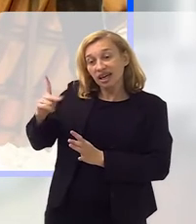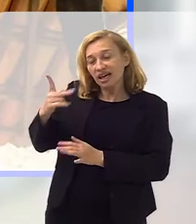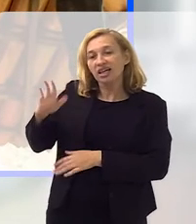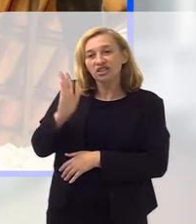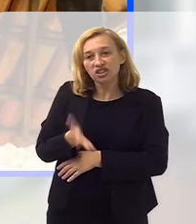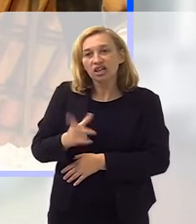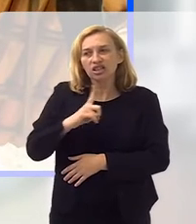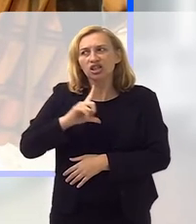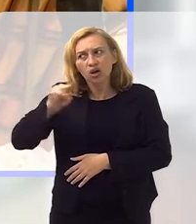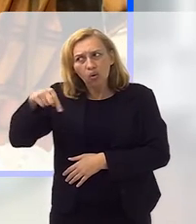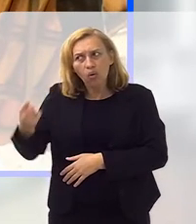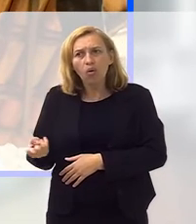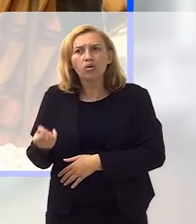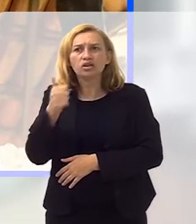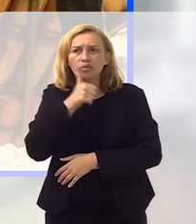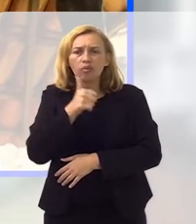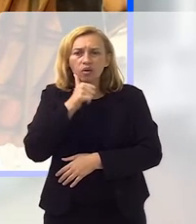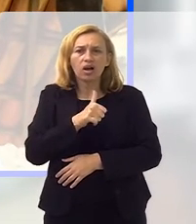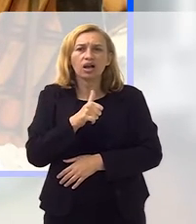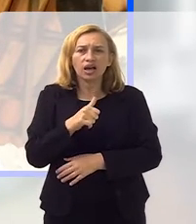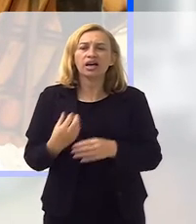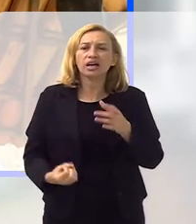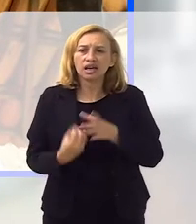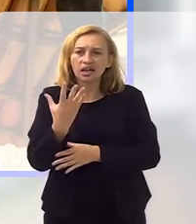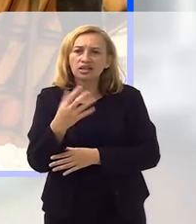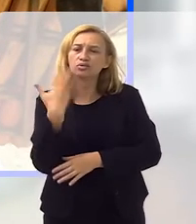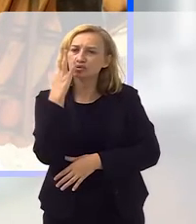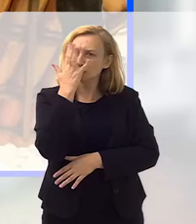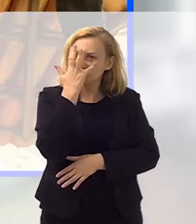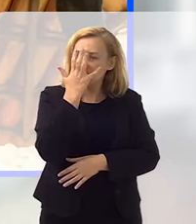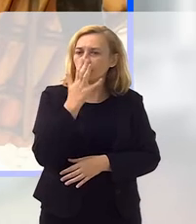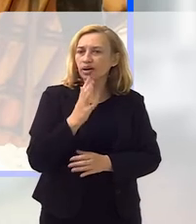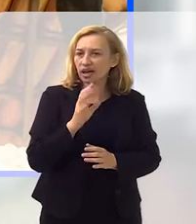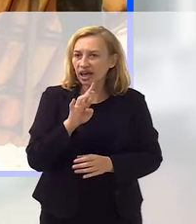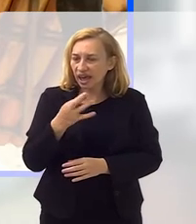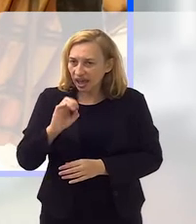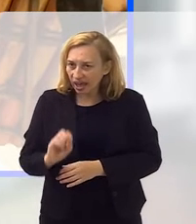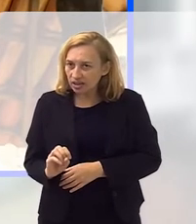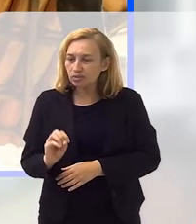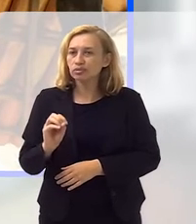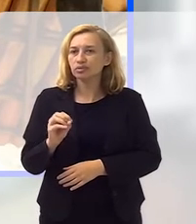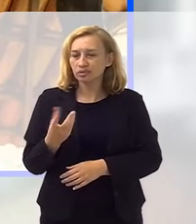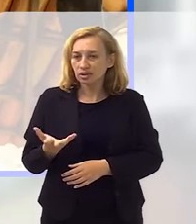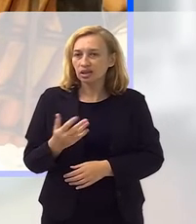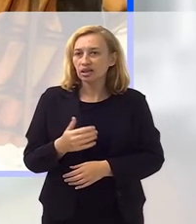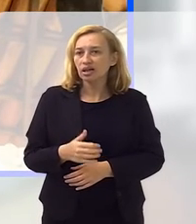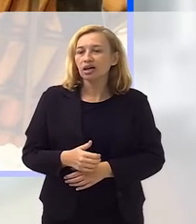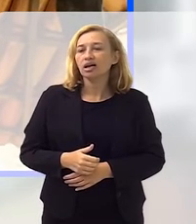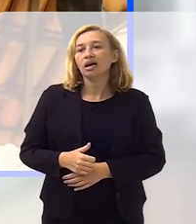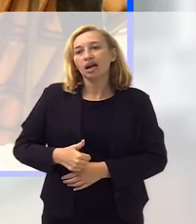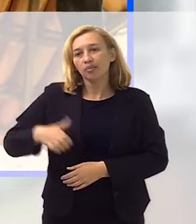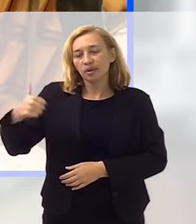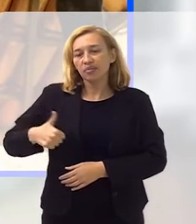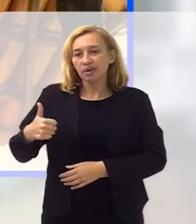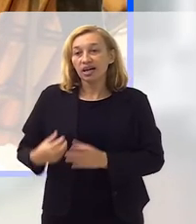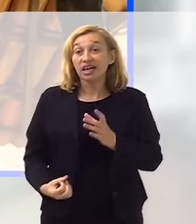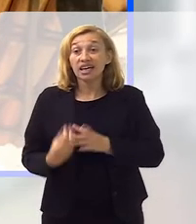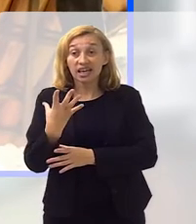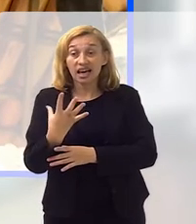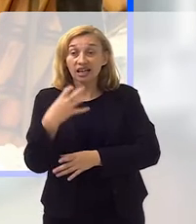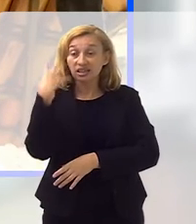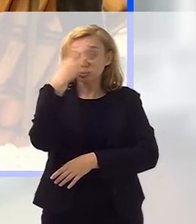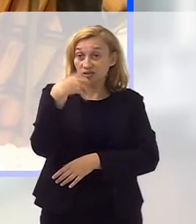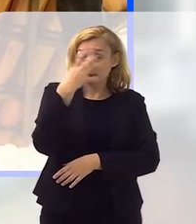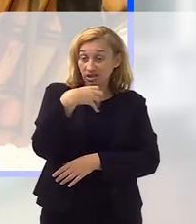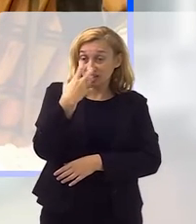Dona Ivone já havia uma ou outra figura feminina compondo o samba-enredo, assim, a rigor, Dona Ivone não foi a primeira mulher a